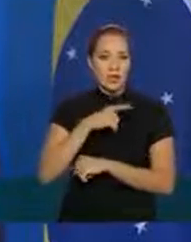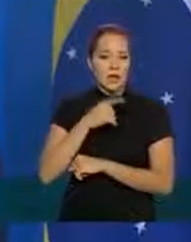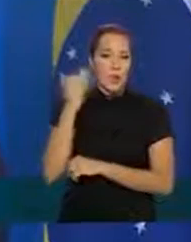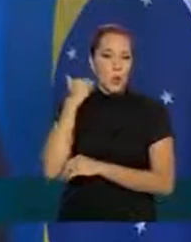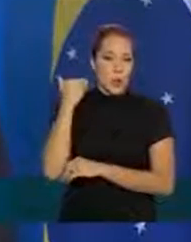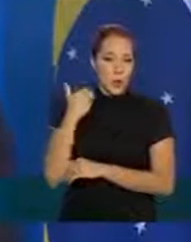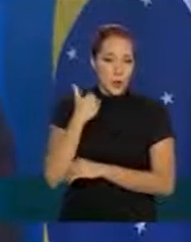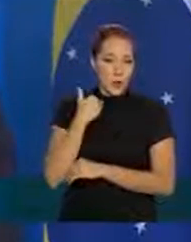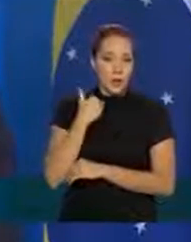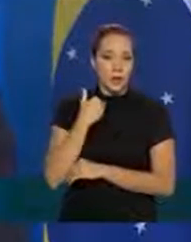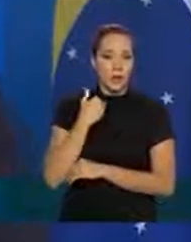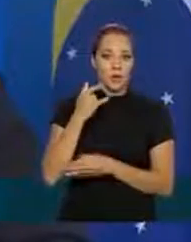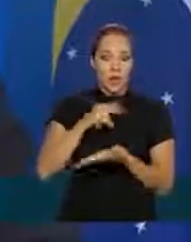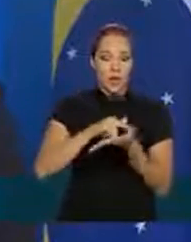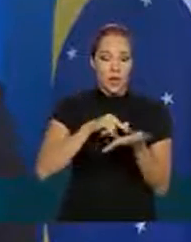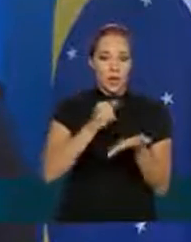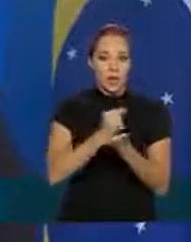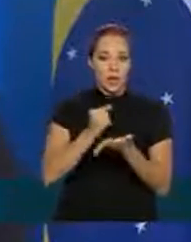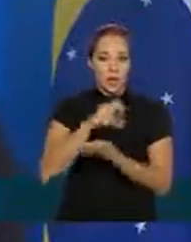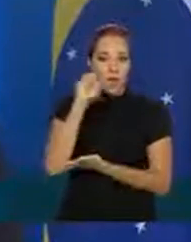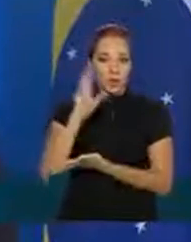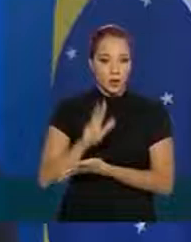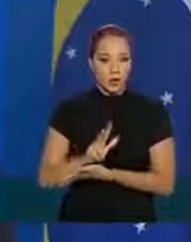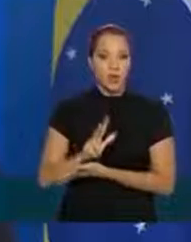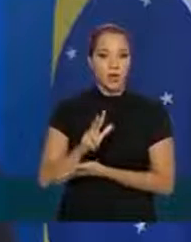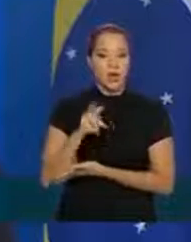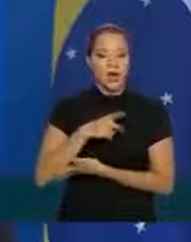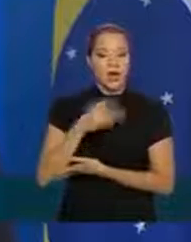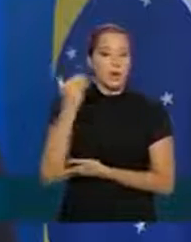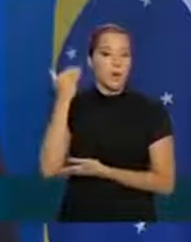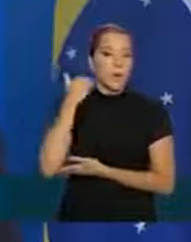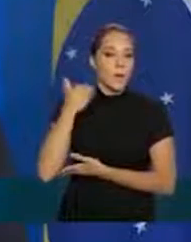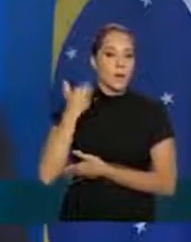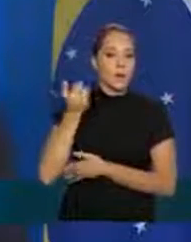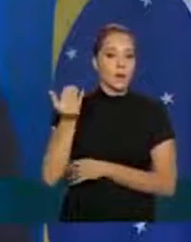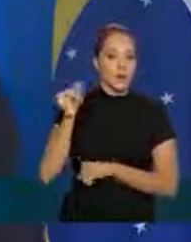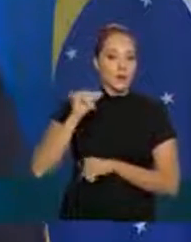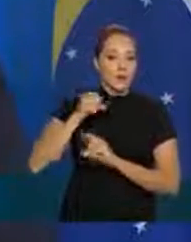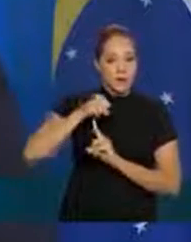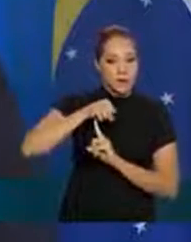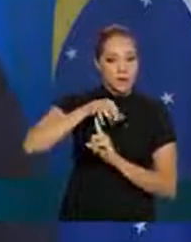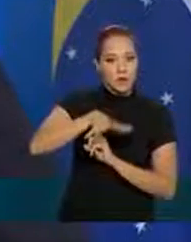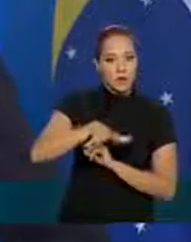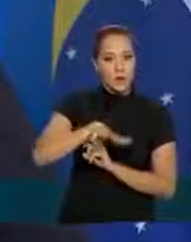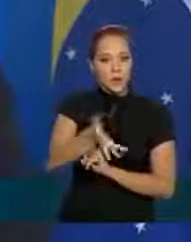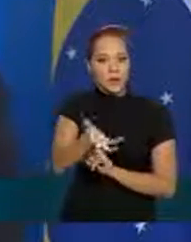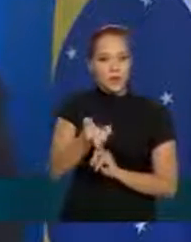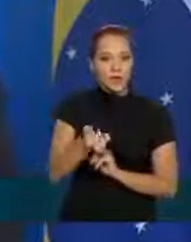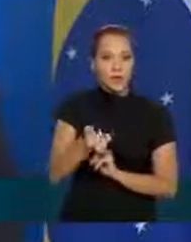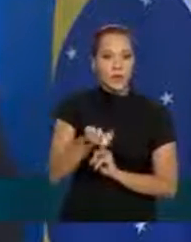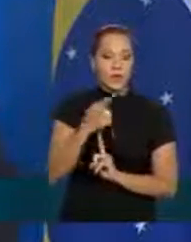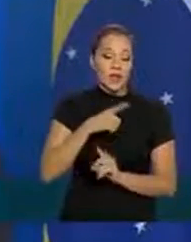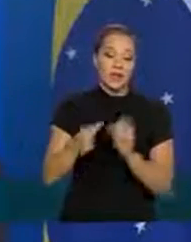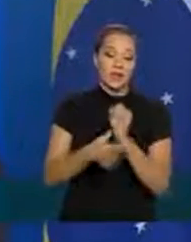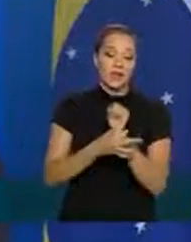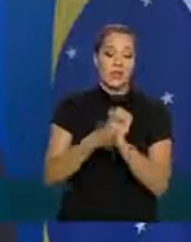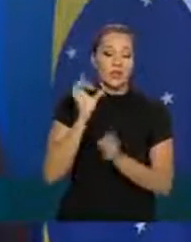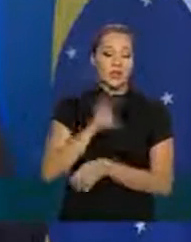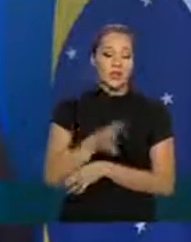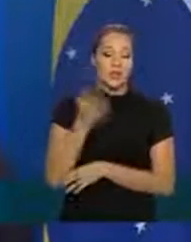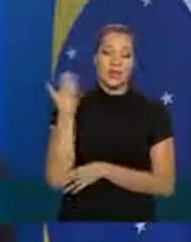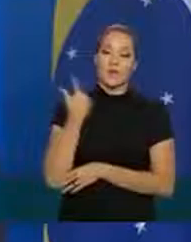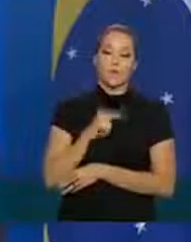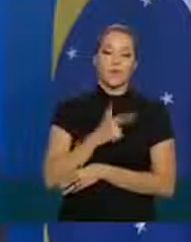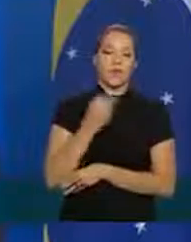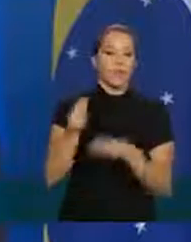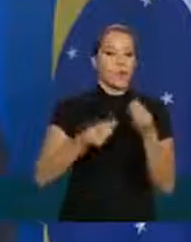debêntures na sua carteira e precisa de liquidez o banco central injeta liquidez e pega as debêntures como garantia só que nós não tínhamos como fazer